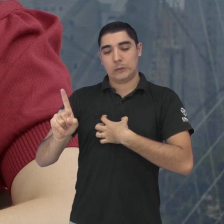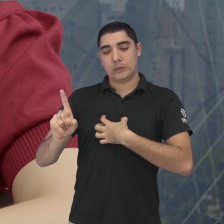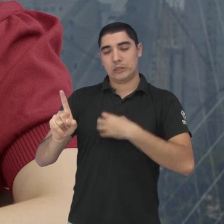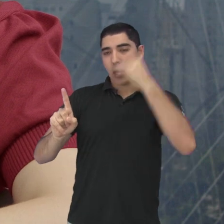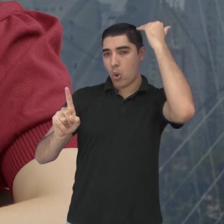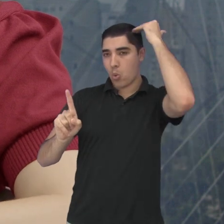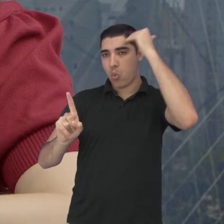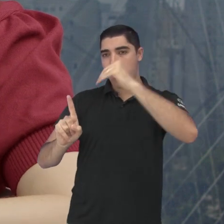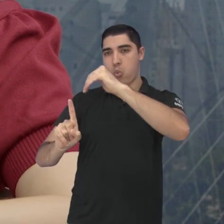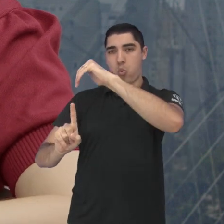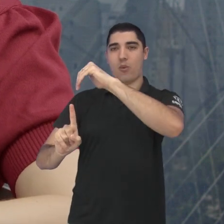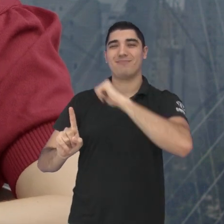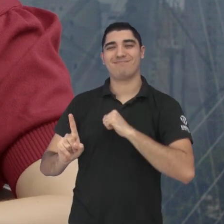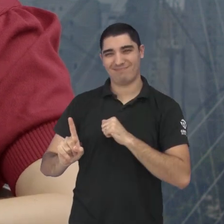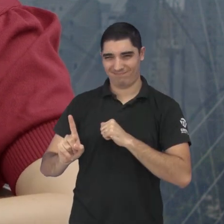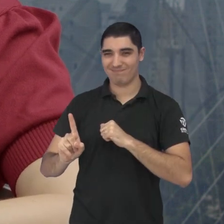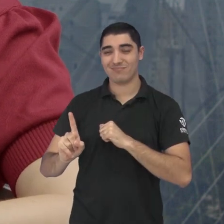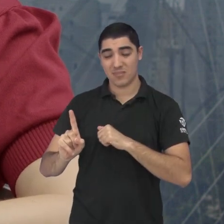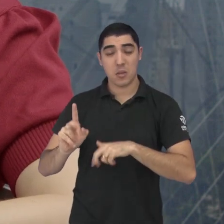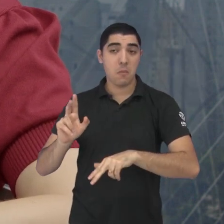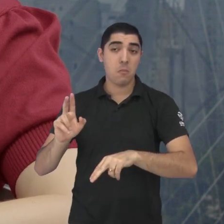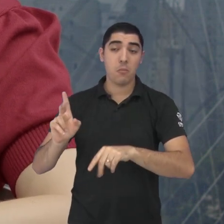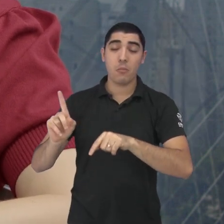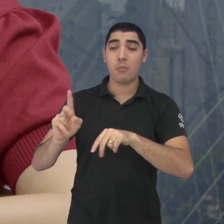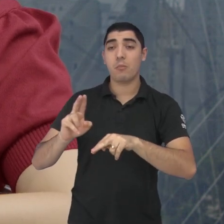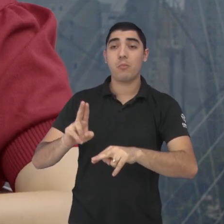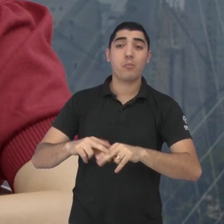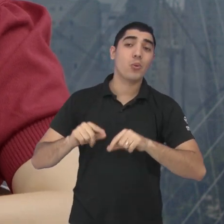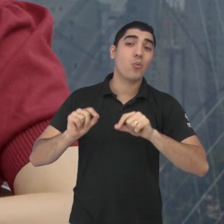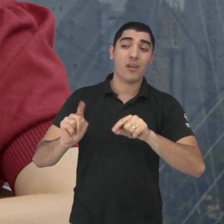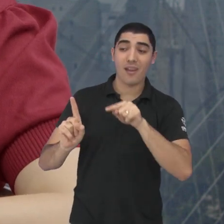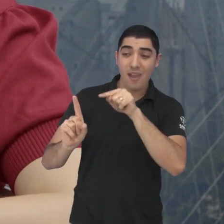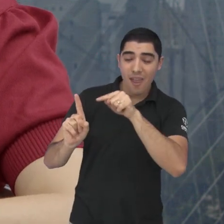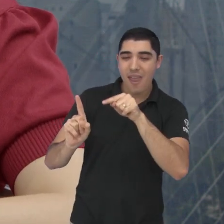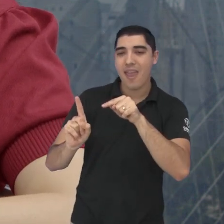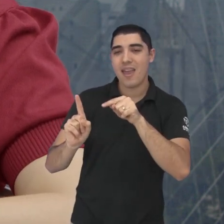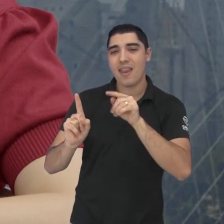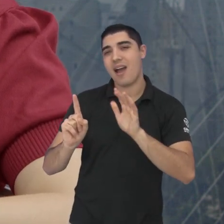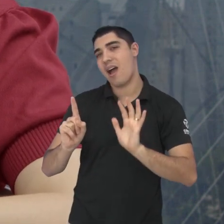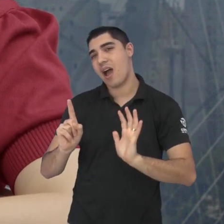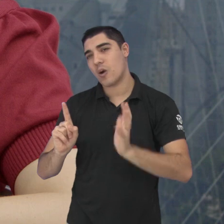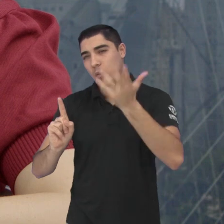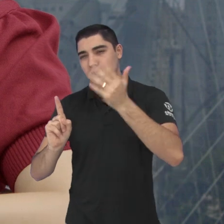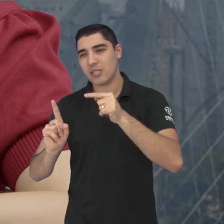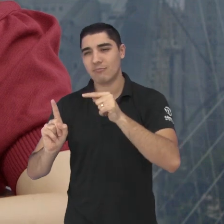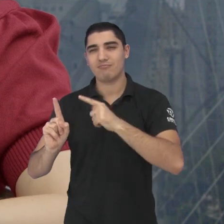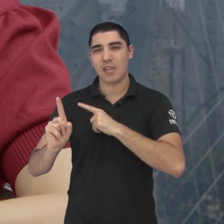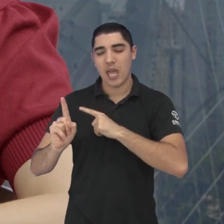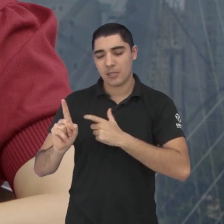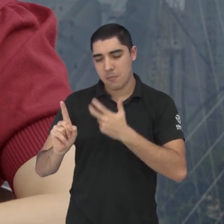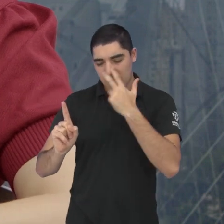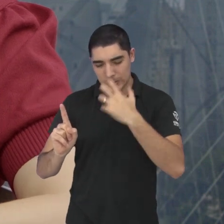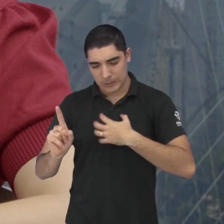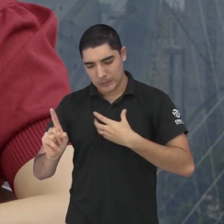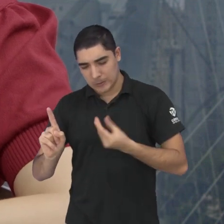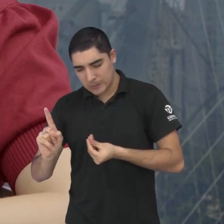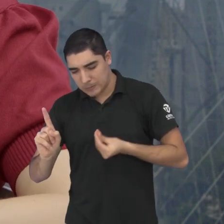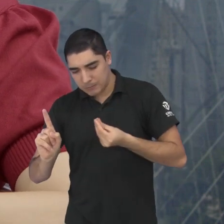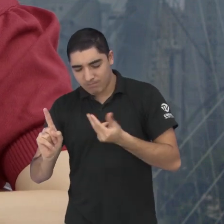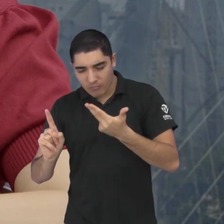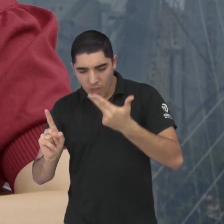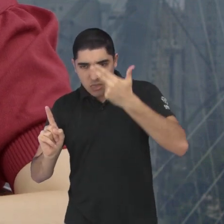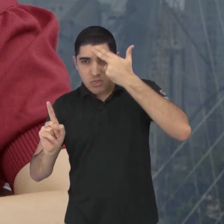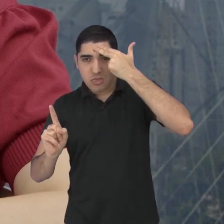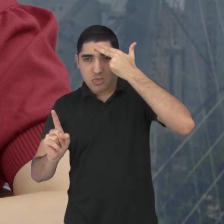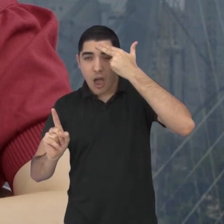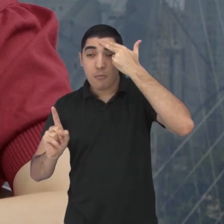muito por conta de uma frustração dela. Dela, por quê? Porque a mãe,